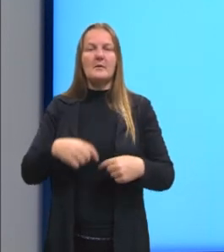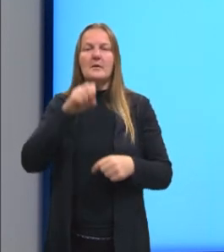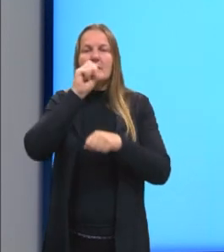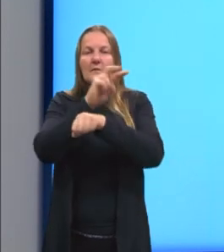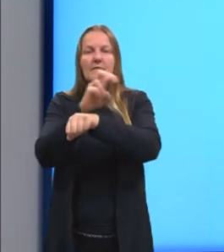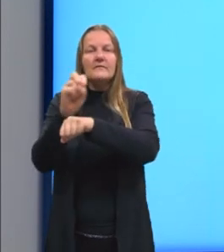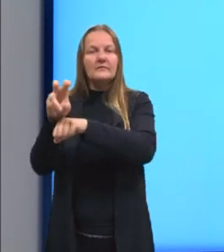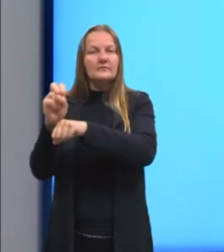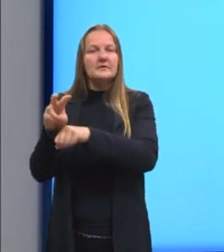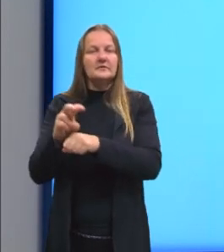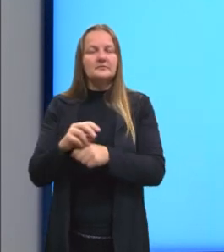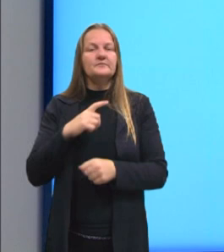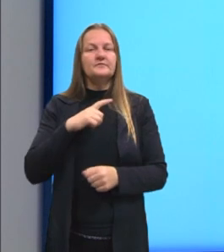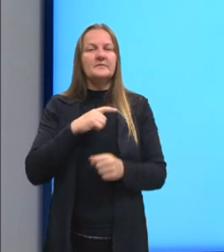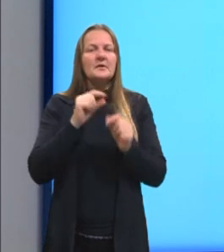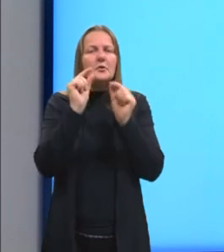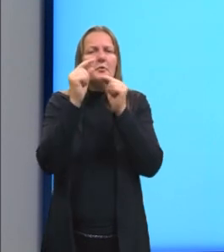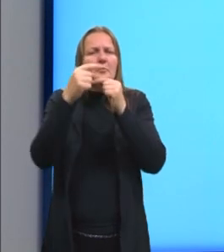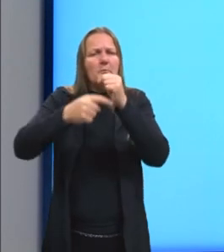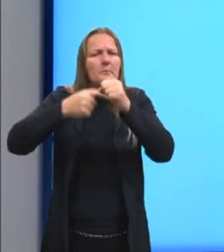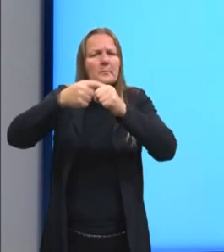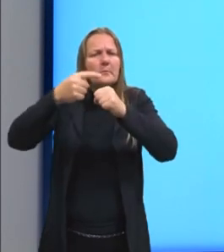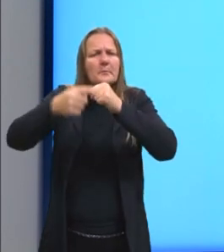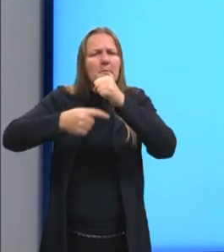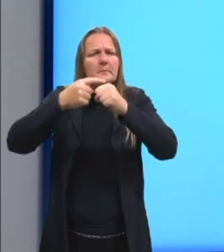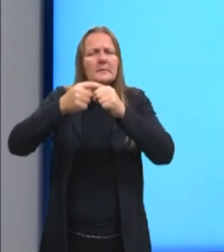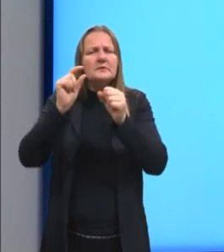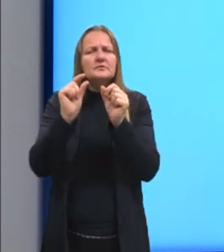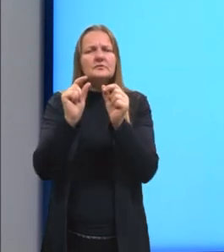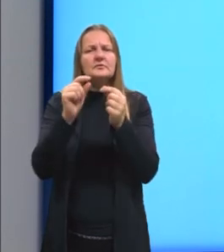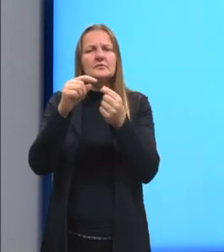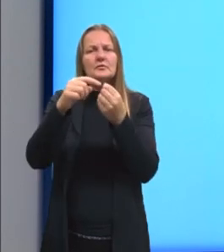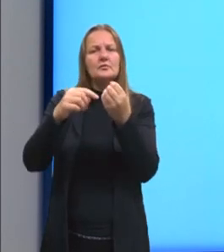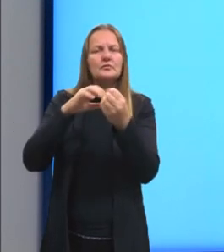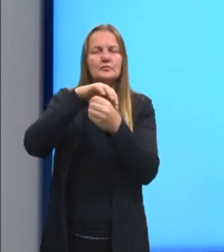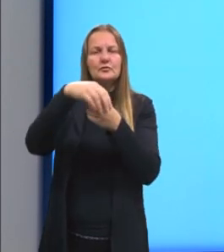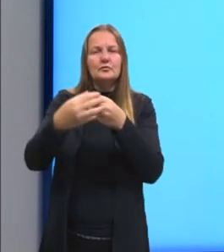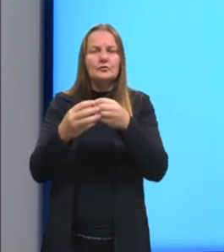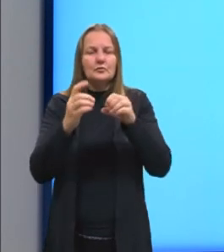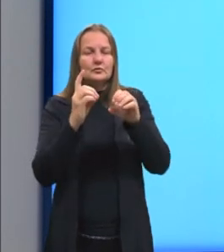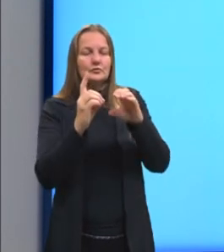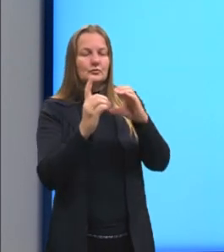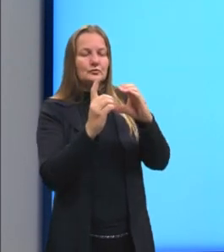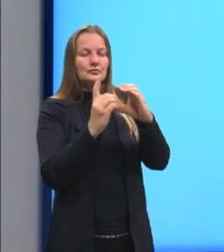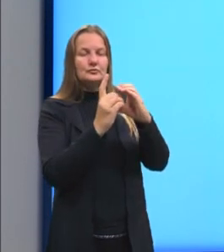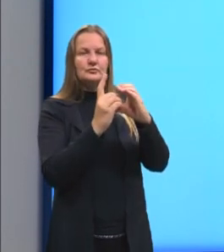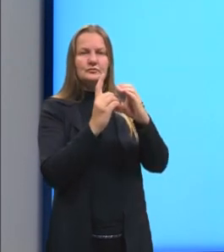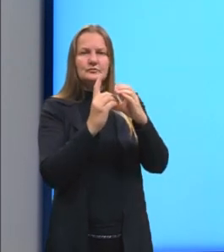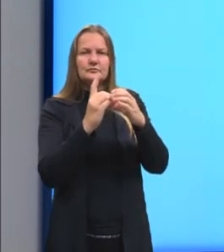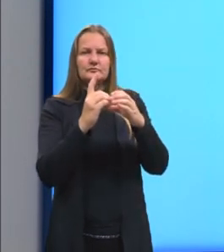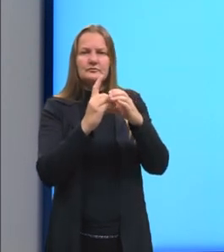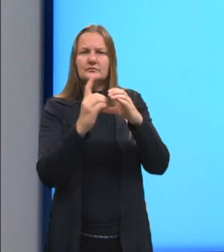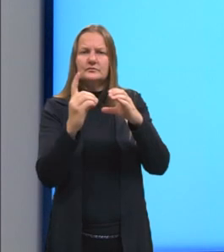influenza é uma partícula esférica que tem um diâmetro interno de 0